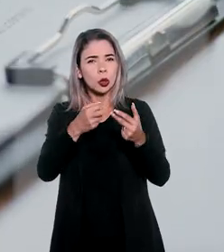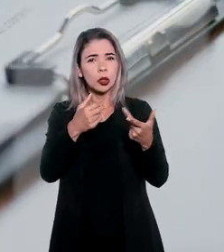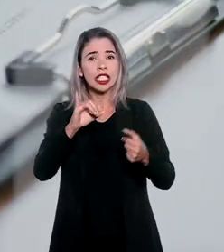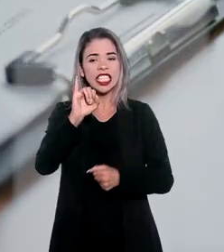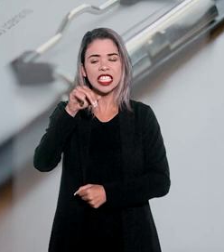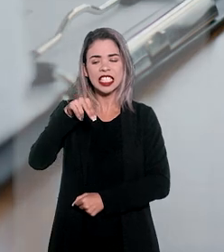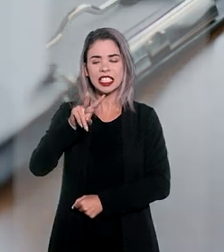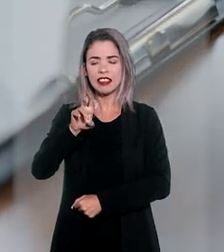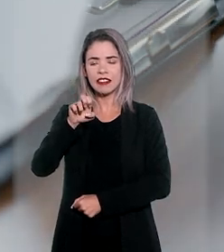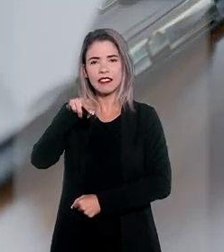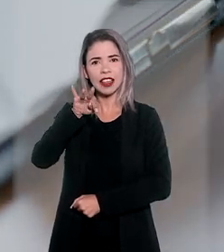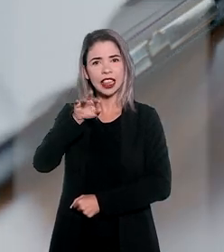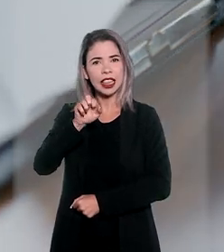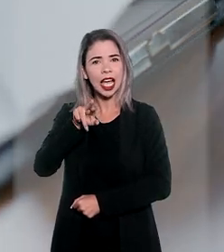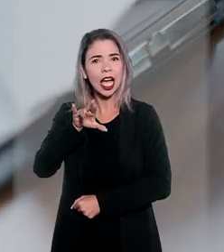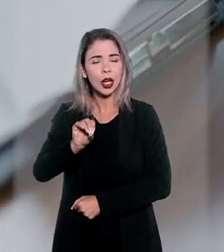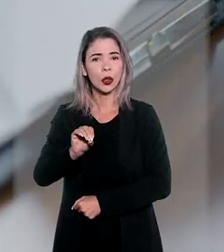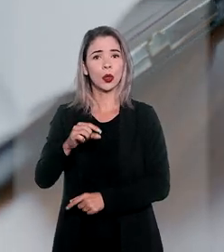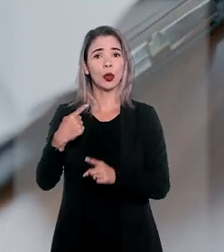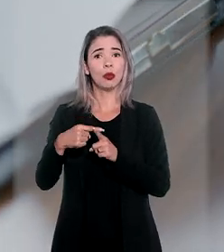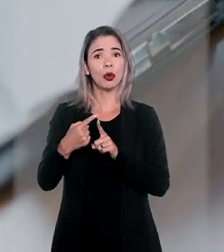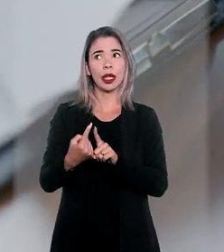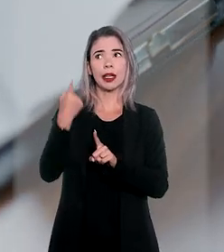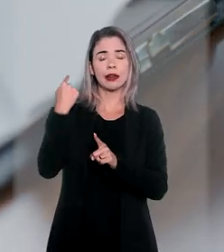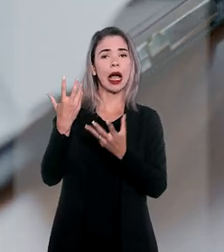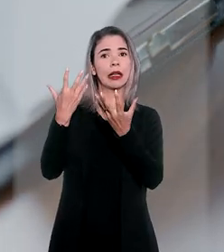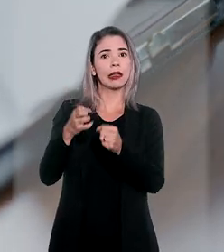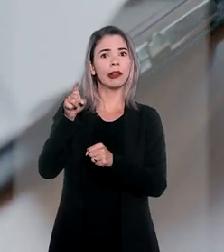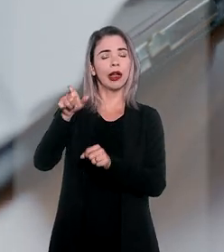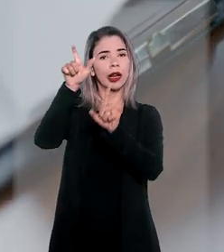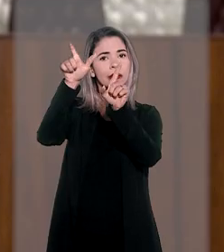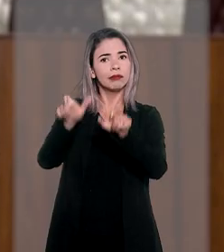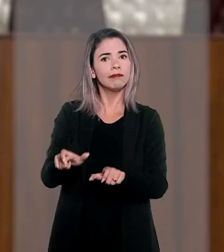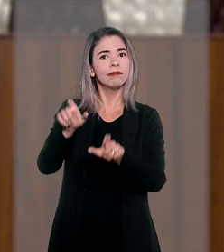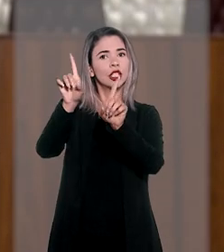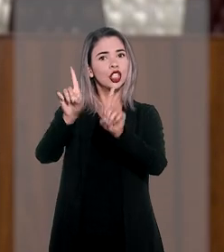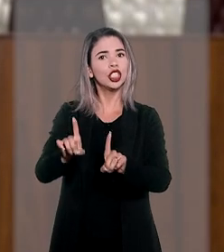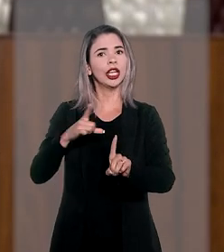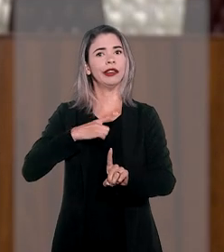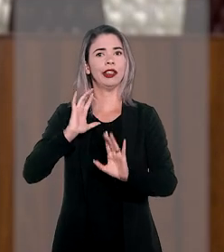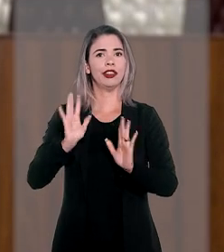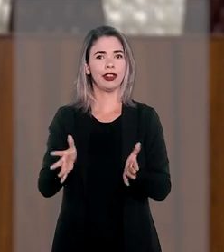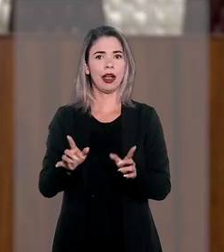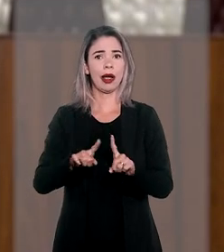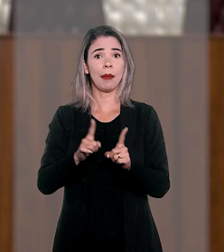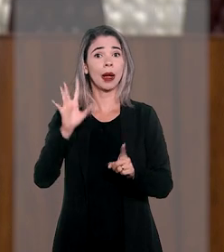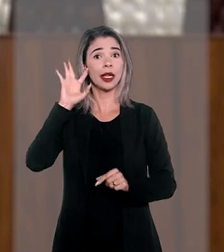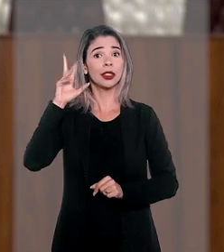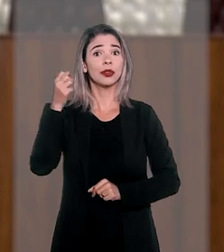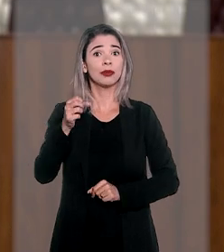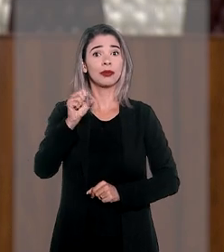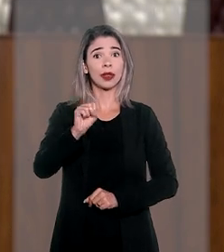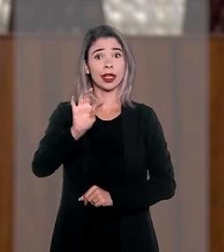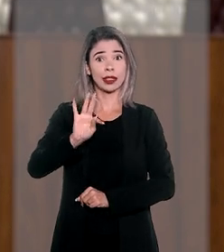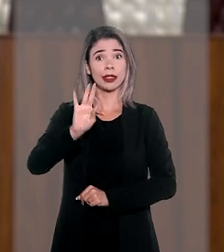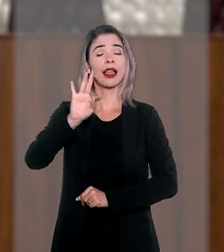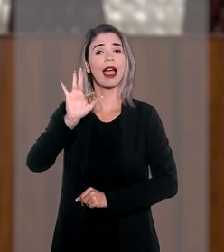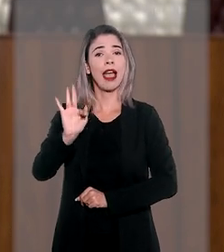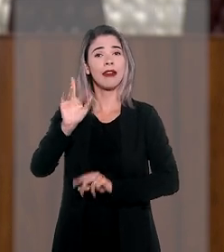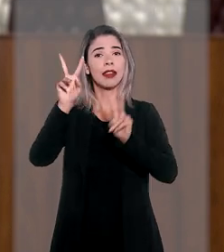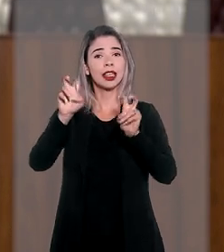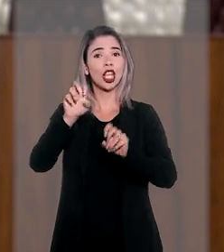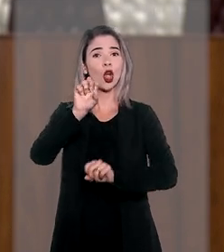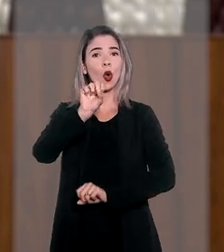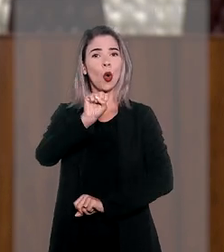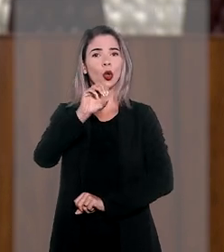magistrado, em decisão anterior, teria reconhecido a ela esse direito. No entanto, após o julgamento do Supremo Tribunal Federal, no